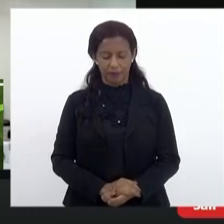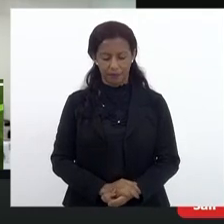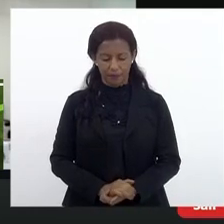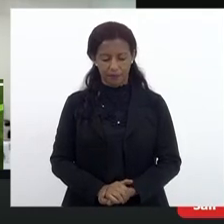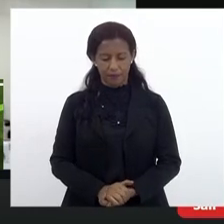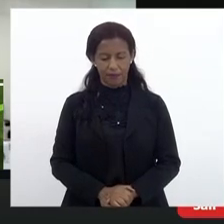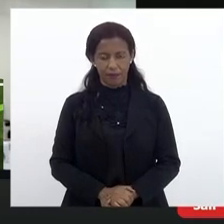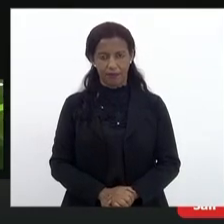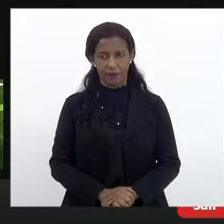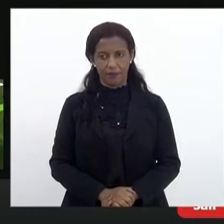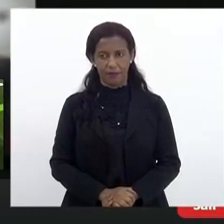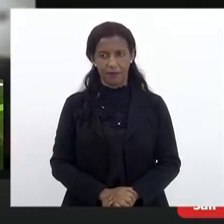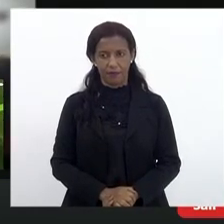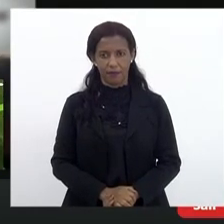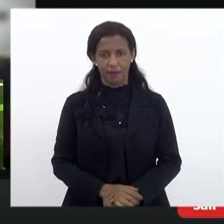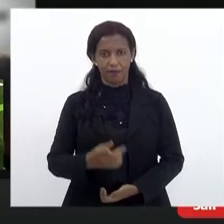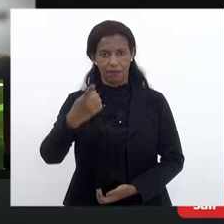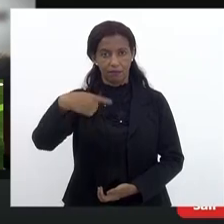Vocês podem falar agora?